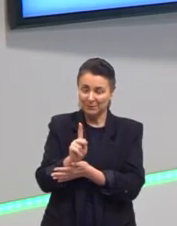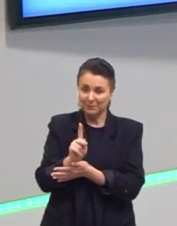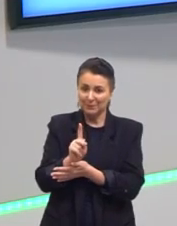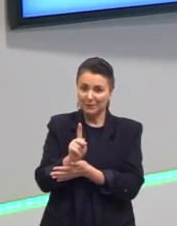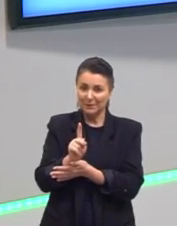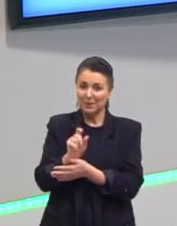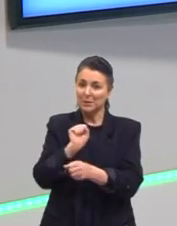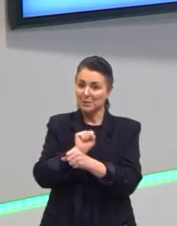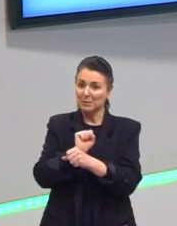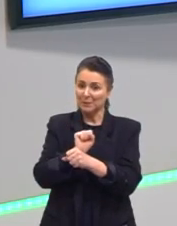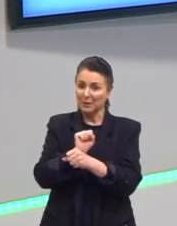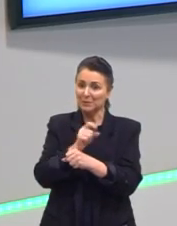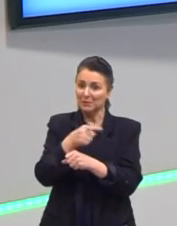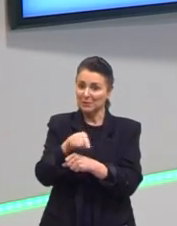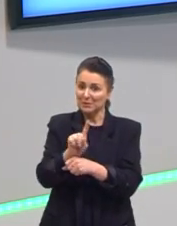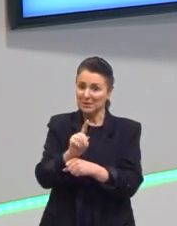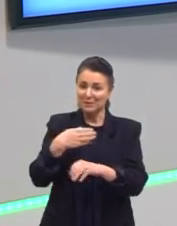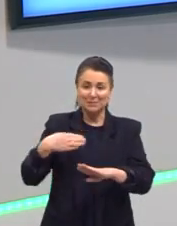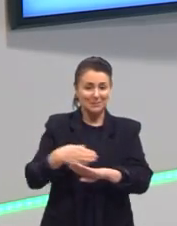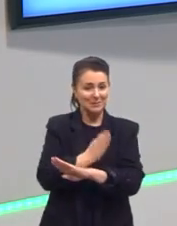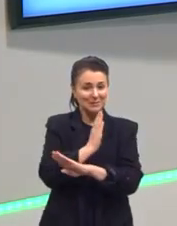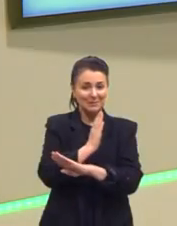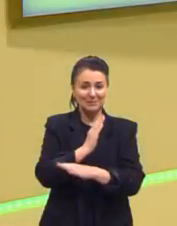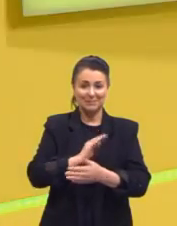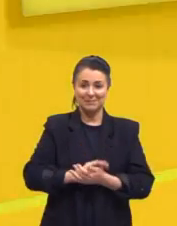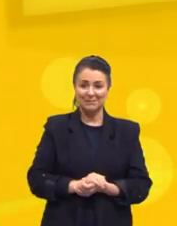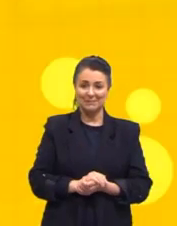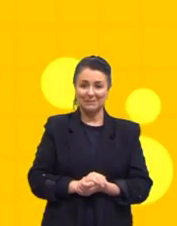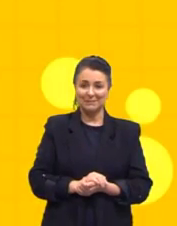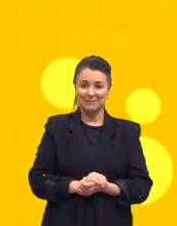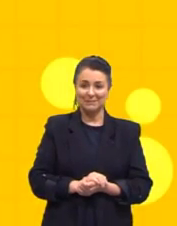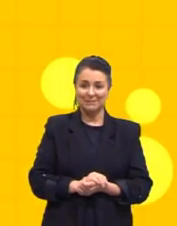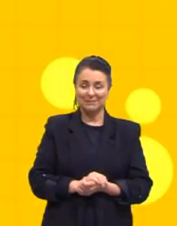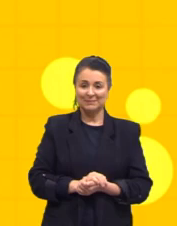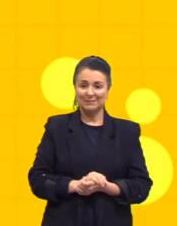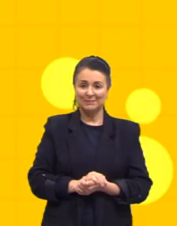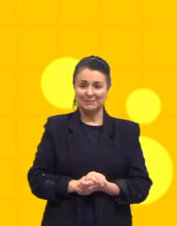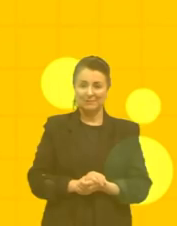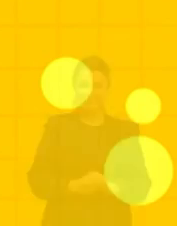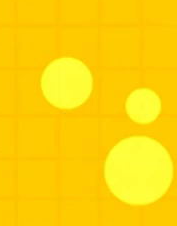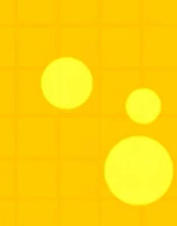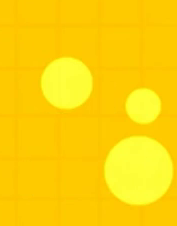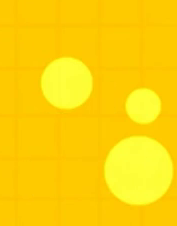Conto com vocês então, gente, partiu passar! e tchau!